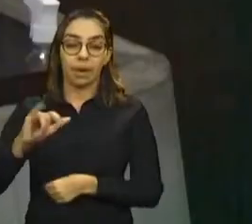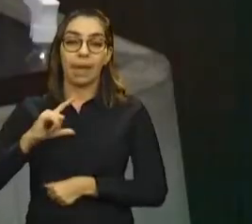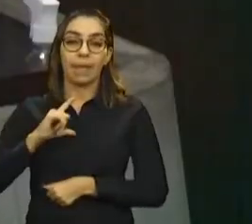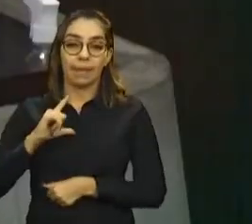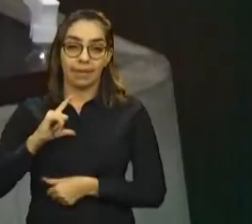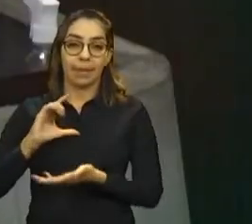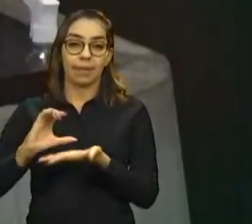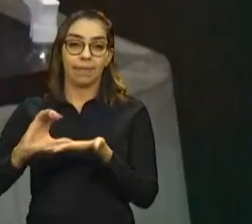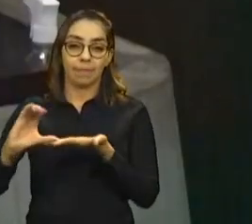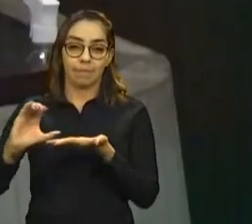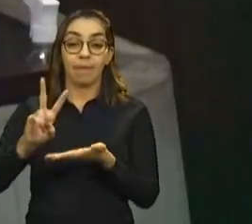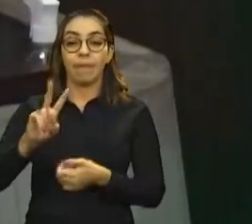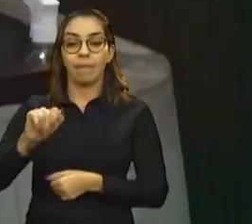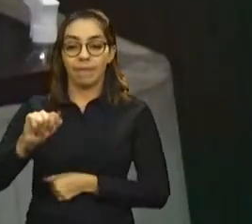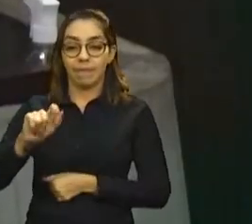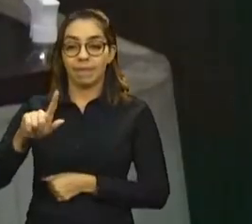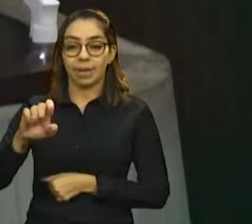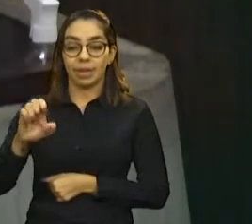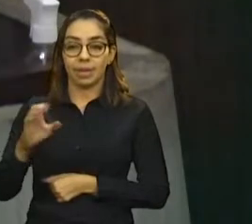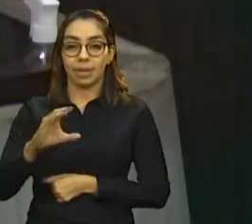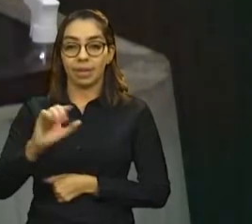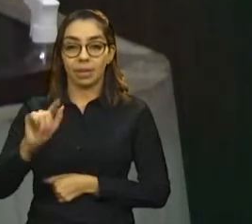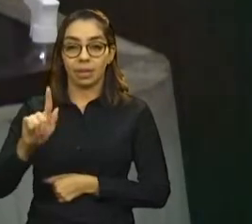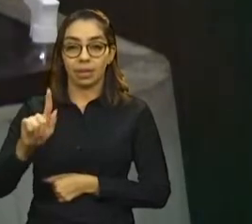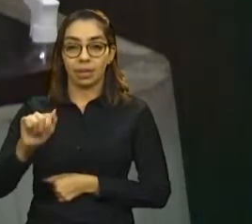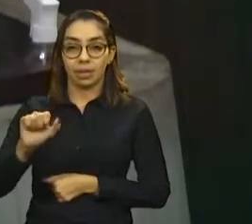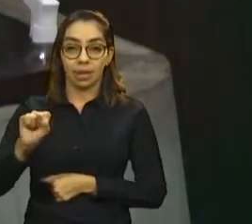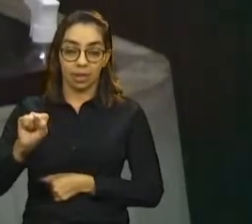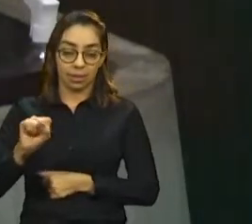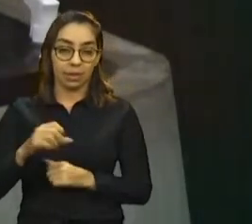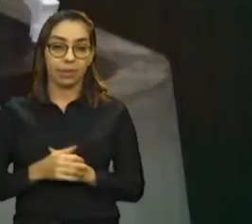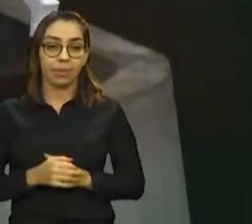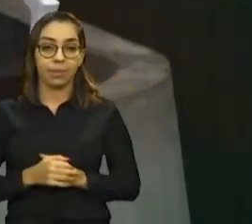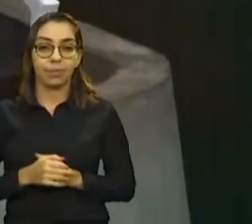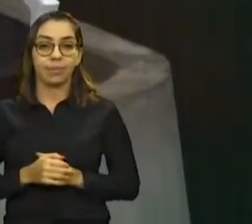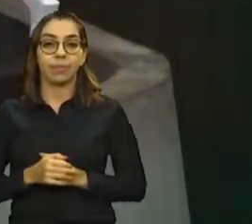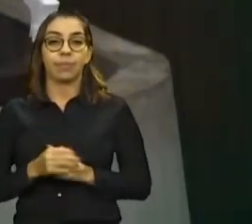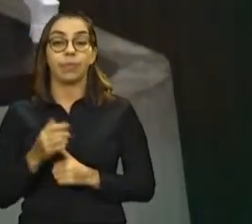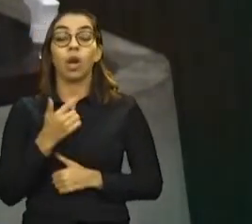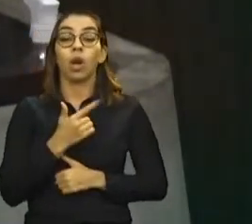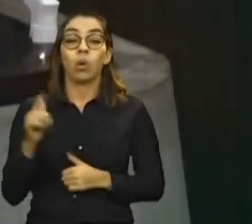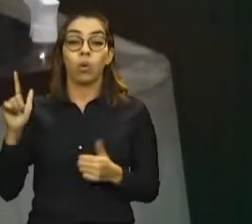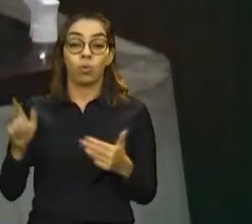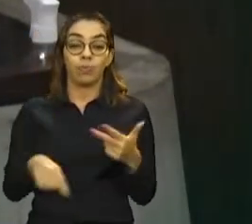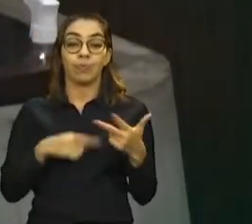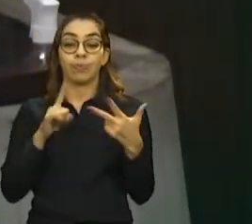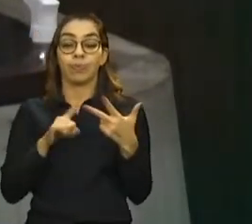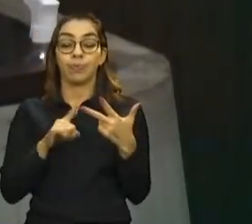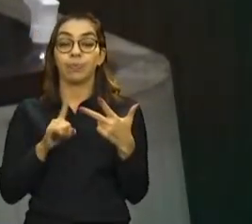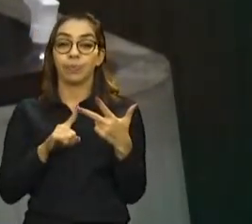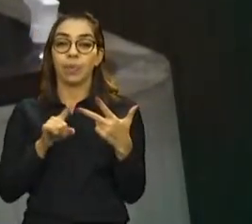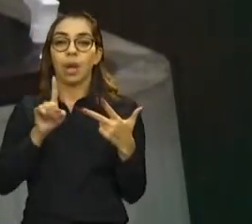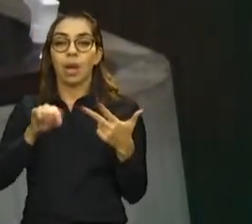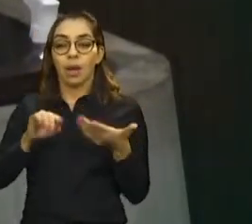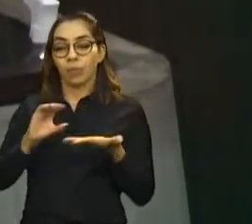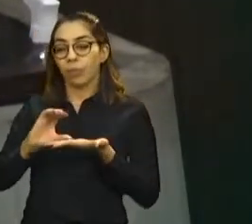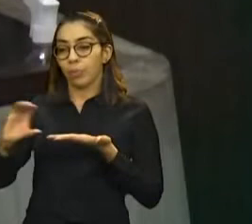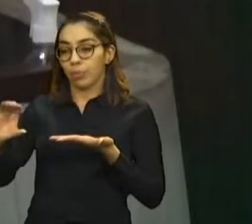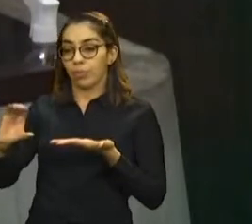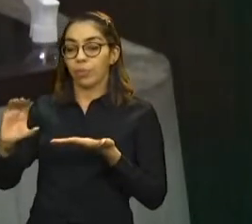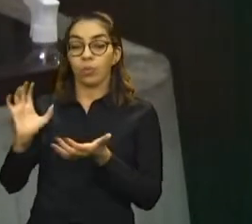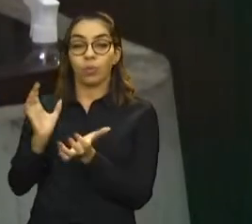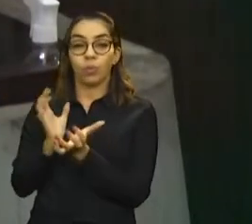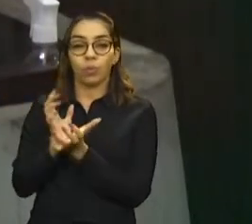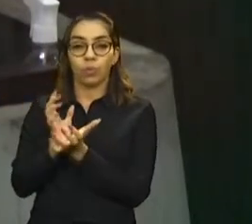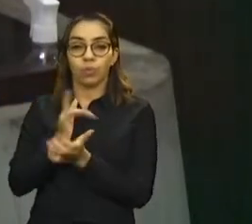Outra parte do recurso é para o Fundo Estadual de Saúde para custear a concessão